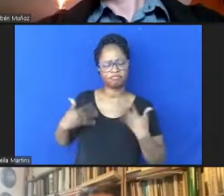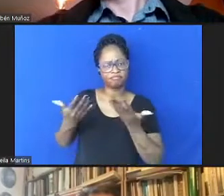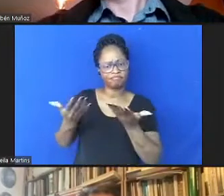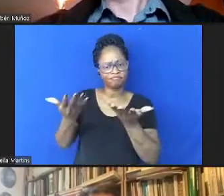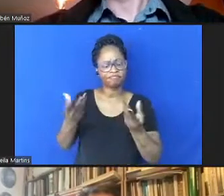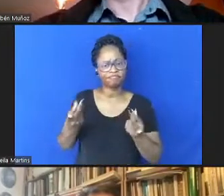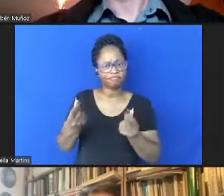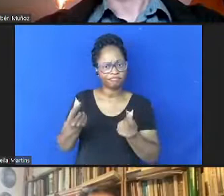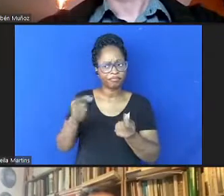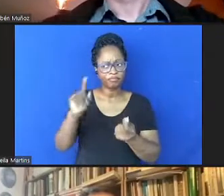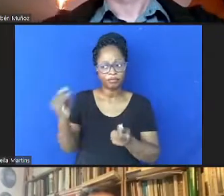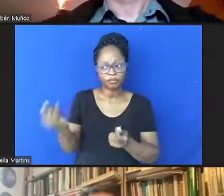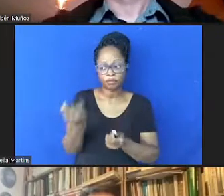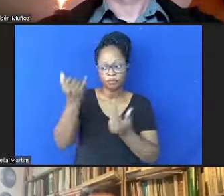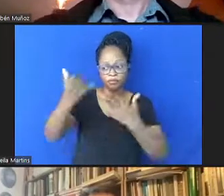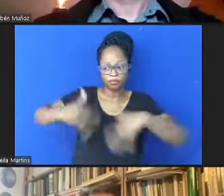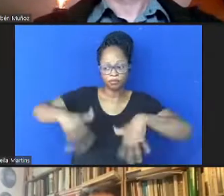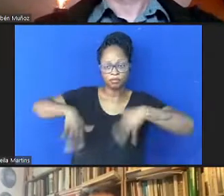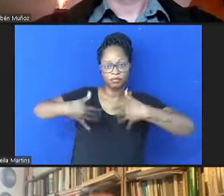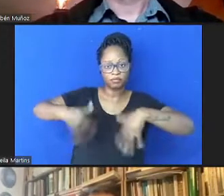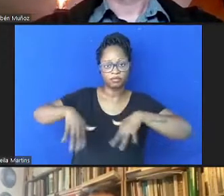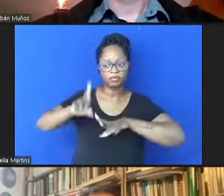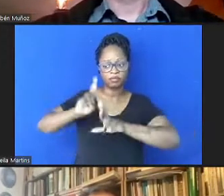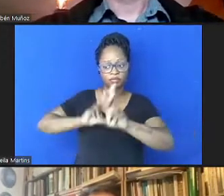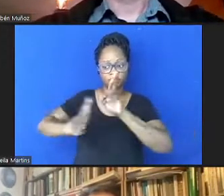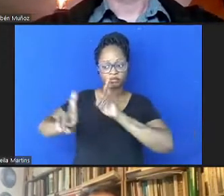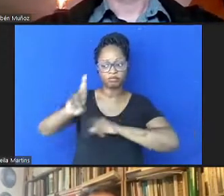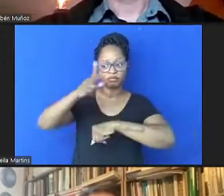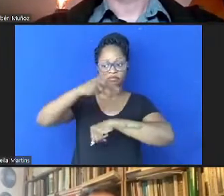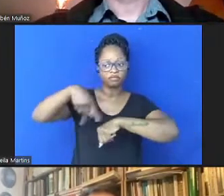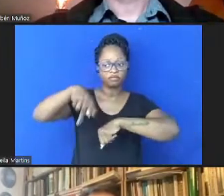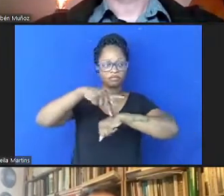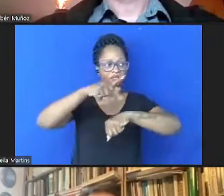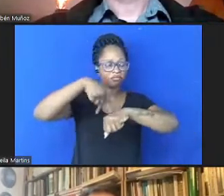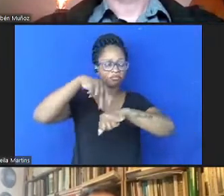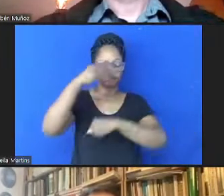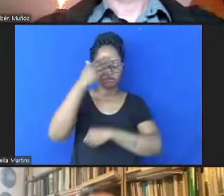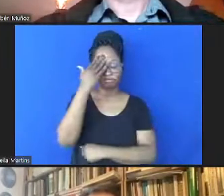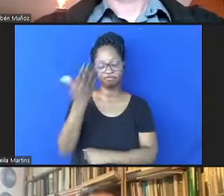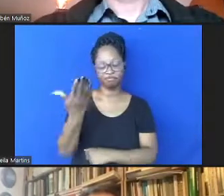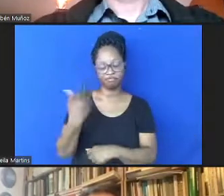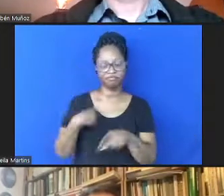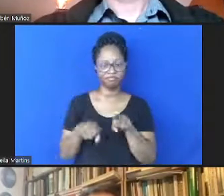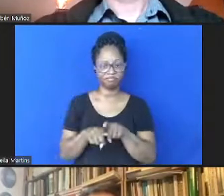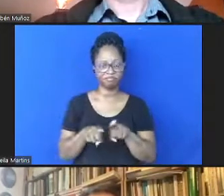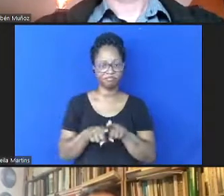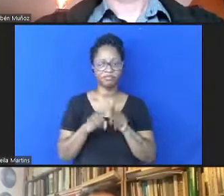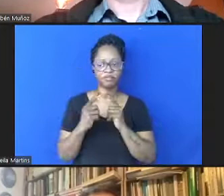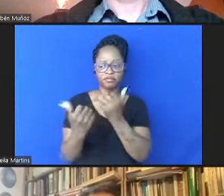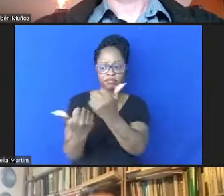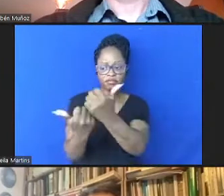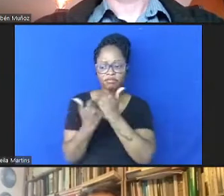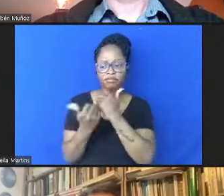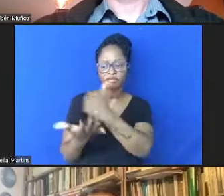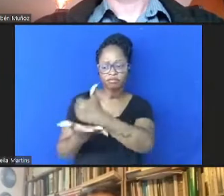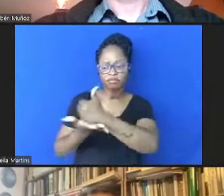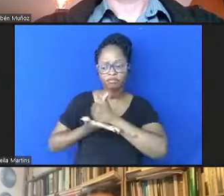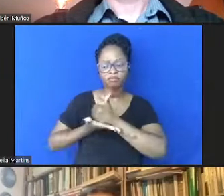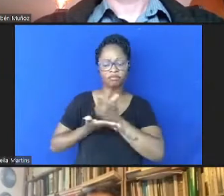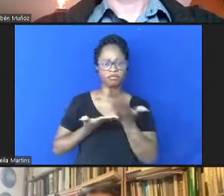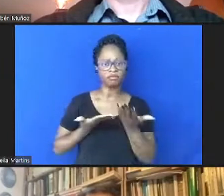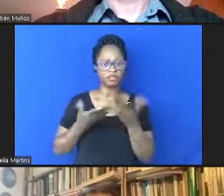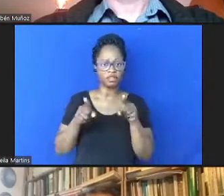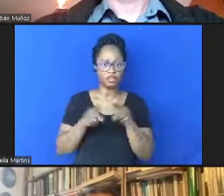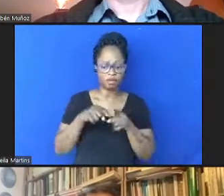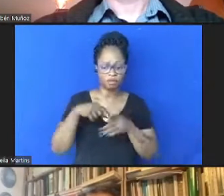fundamental nesse ano das relações internacionais, muito obrigado também por todo apoio e conjuntura